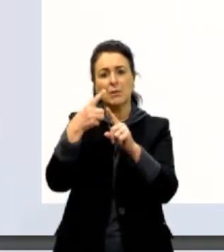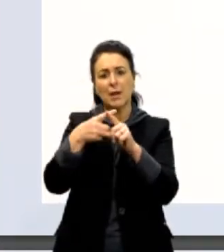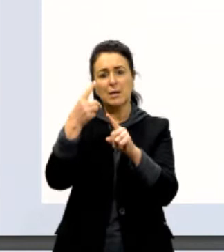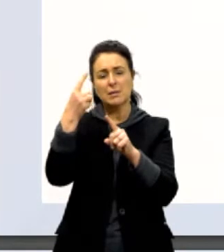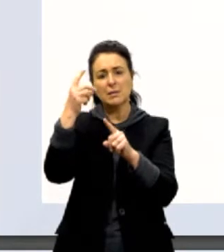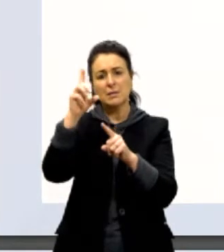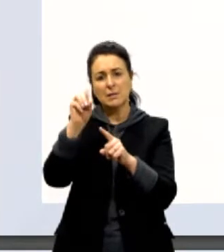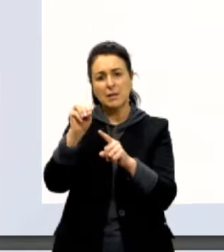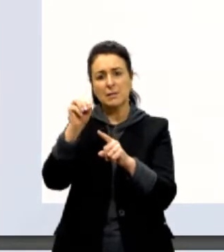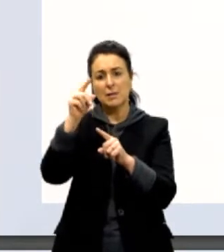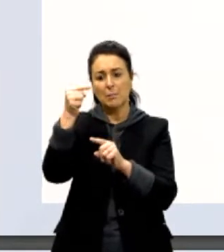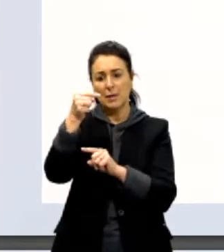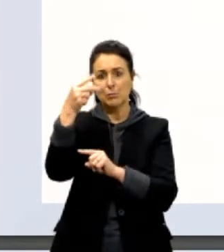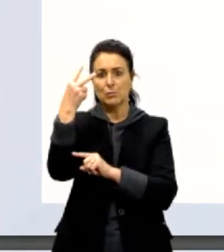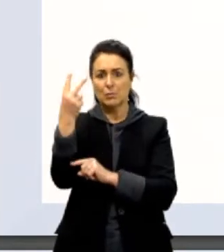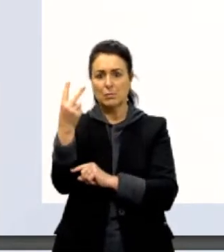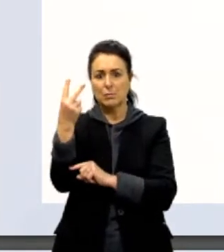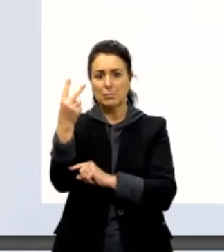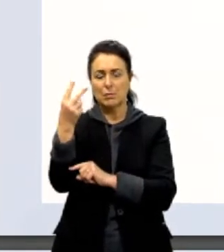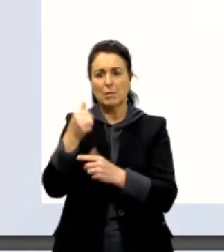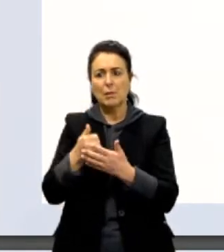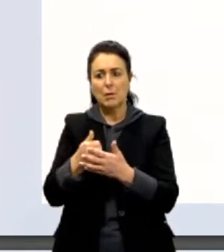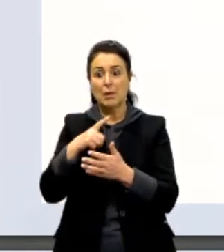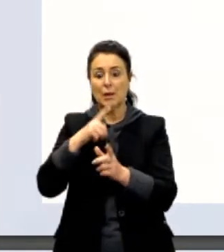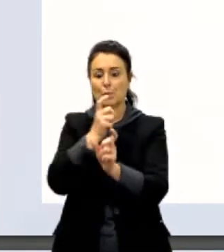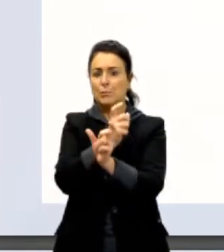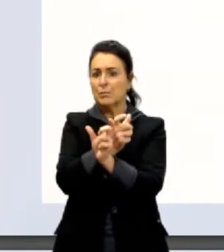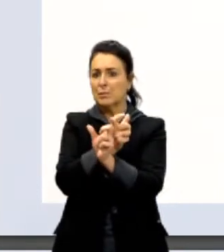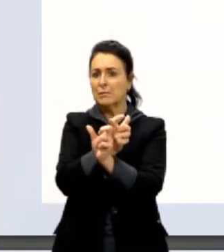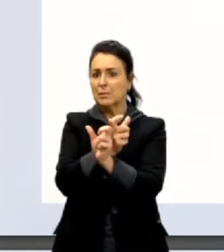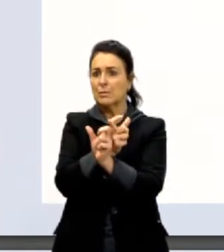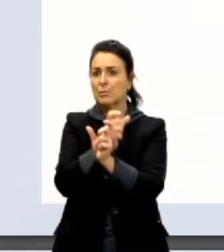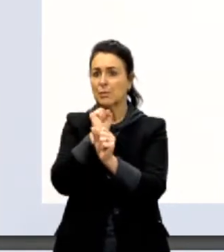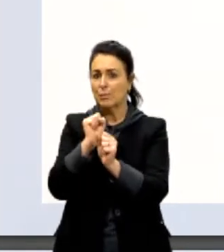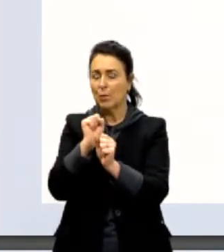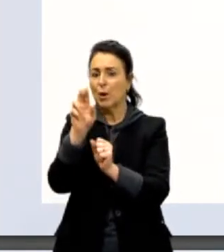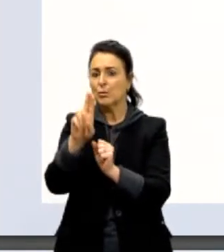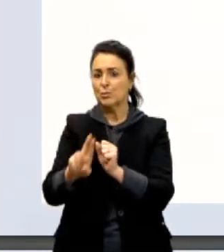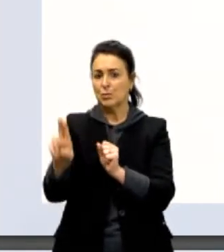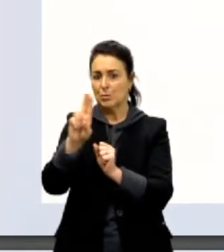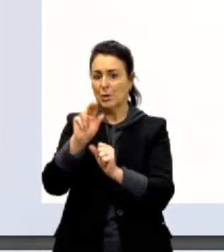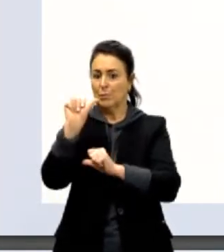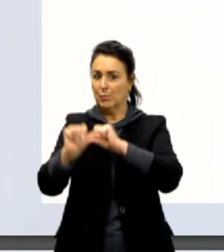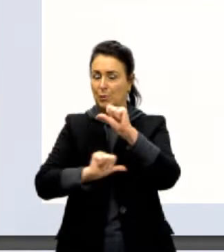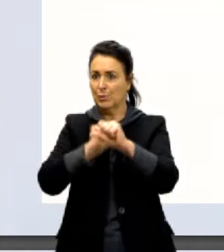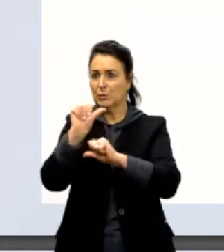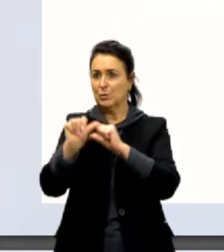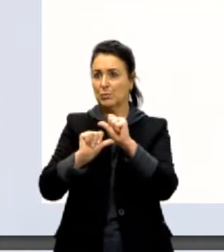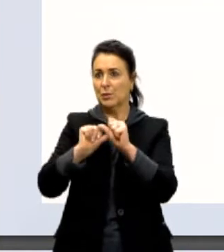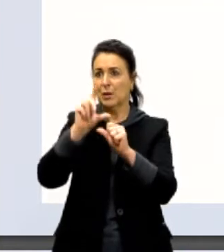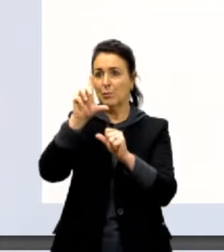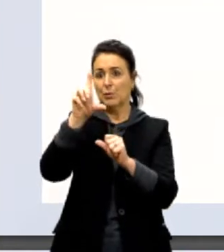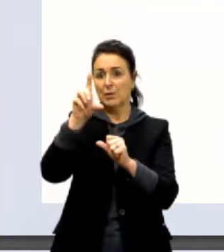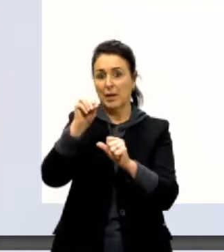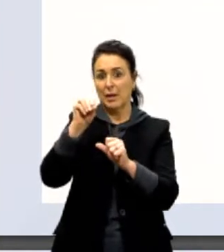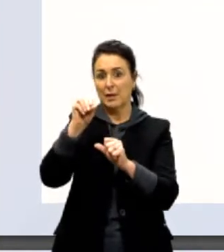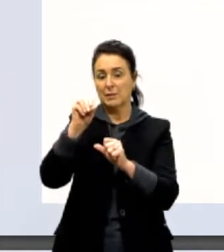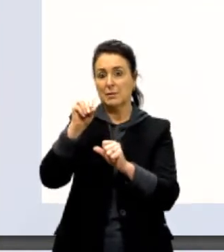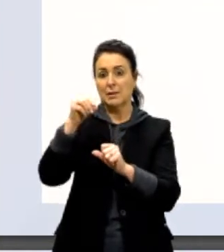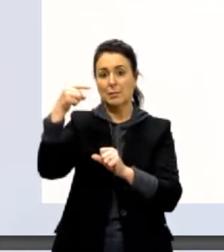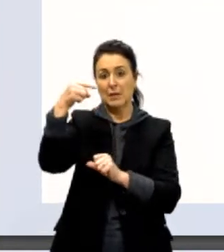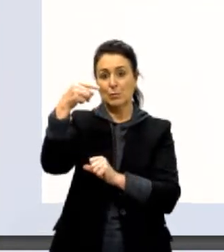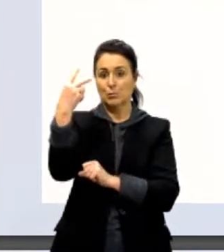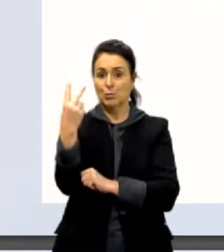2 é um centésimo. Isso daqui tem um prefixo para ser utilizado, a gente pode trocar esse 10 na menos 2 por uma daquelas letrinhas. Vamos